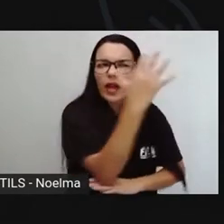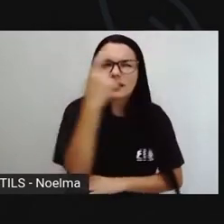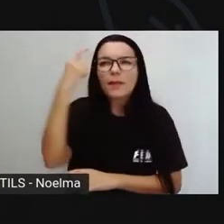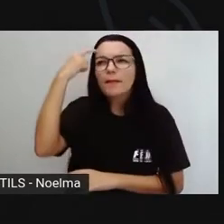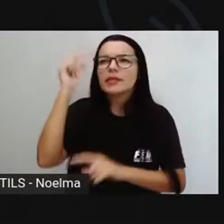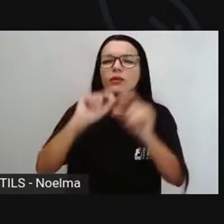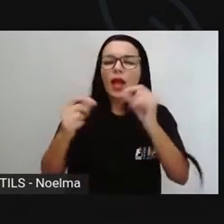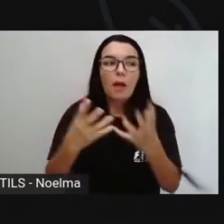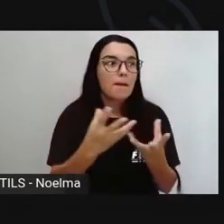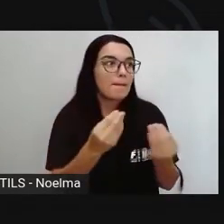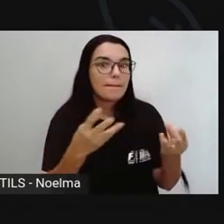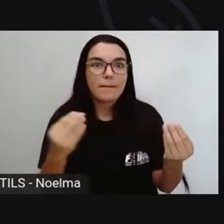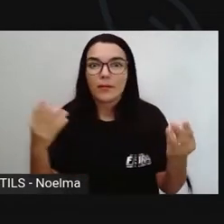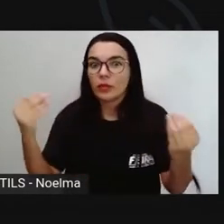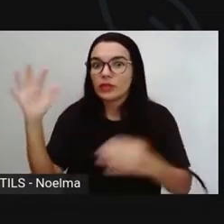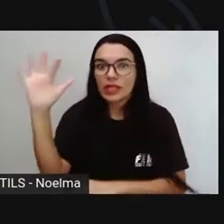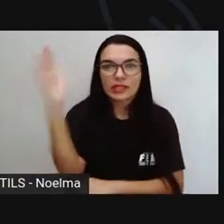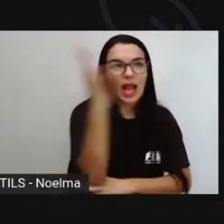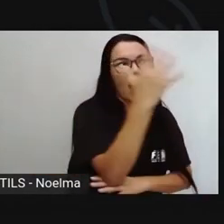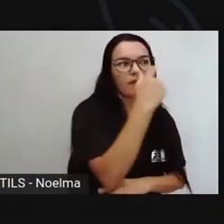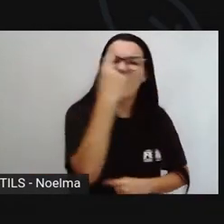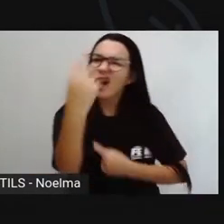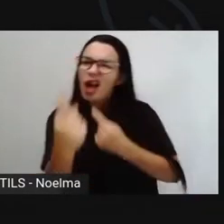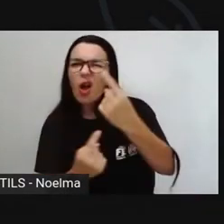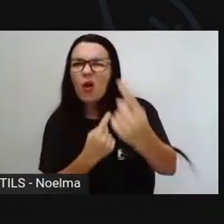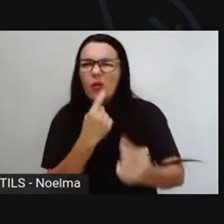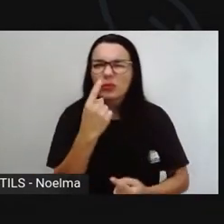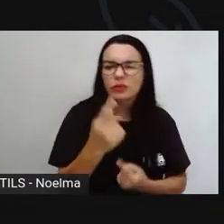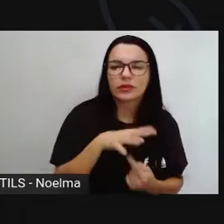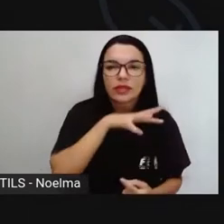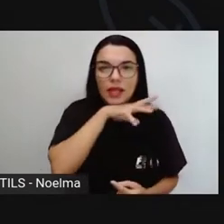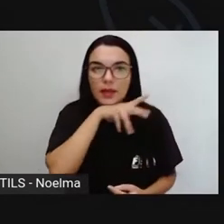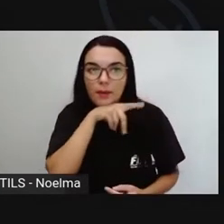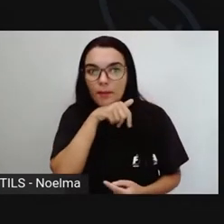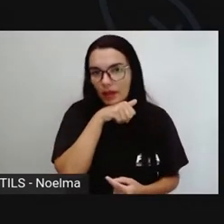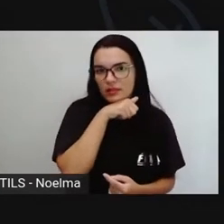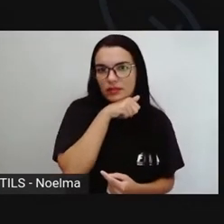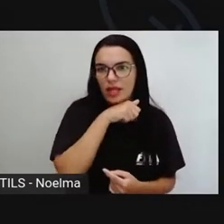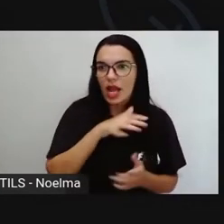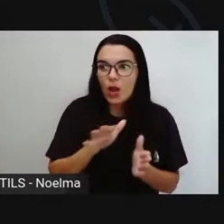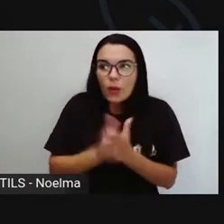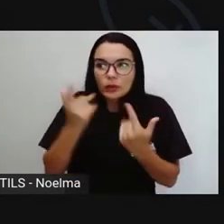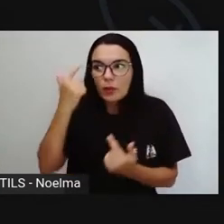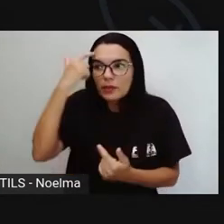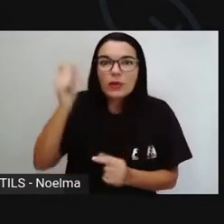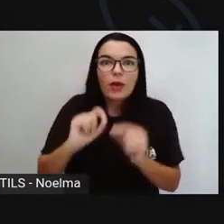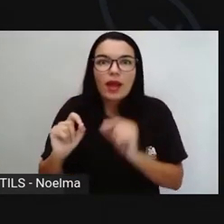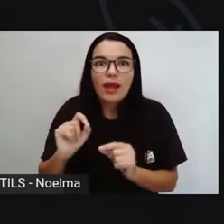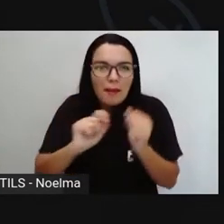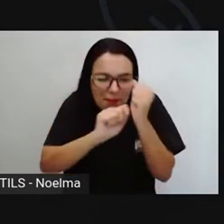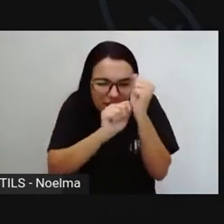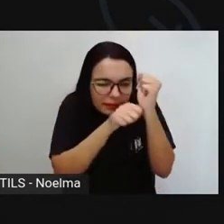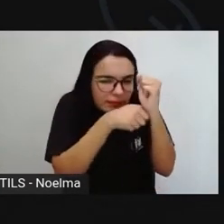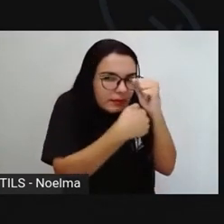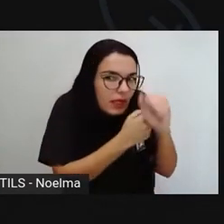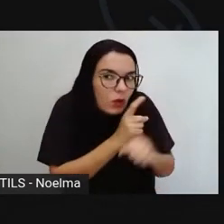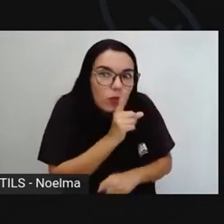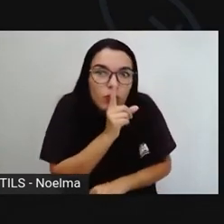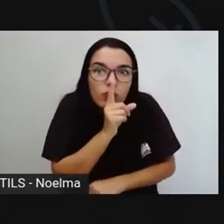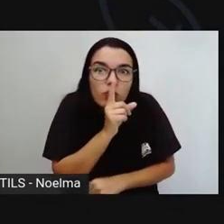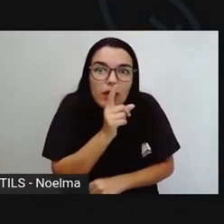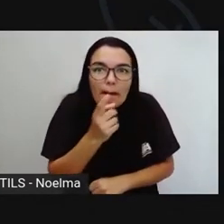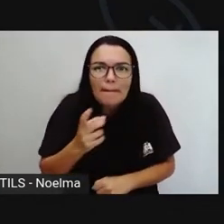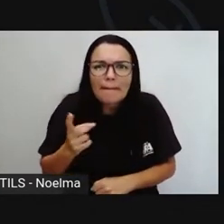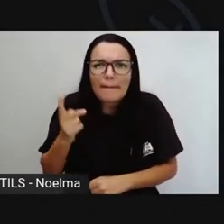um monte de árvores, alguns animais. E quando pensa em floresta misteriosa, a gente já tem aí um pouquinho de